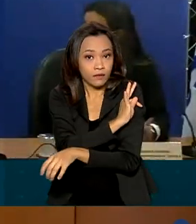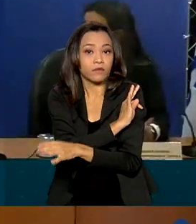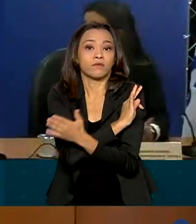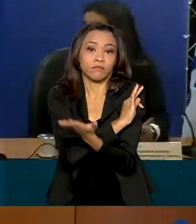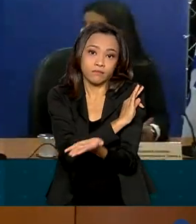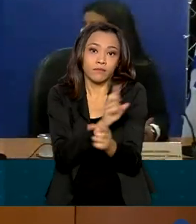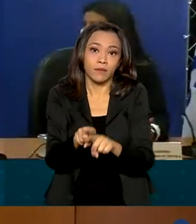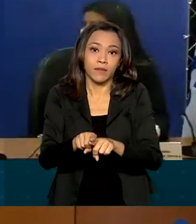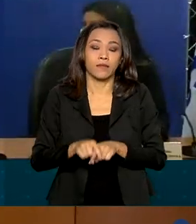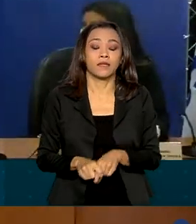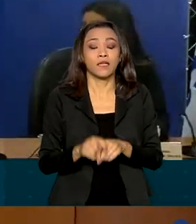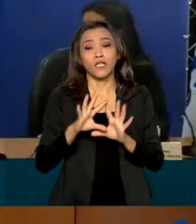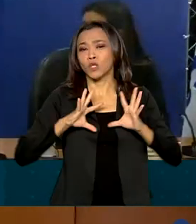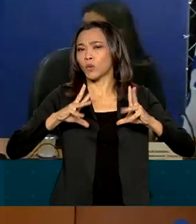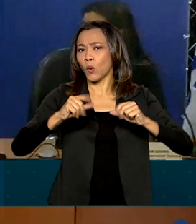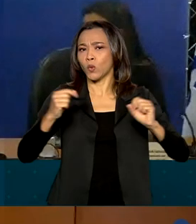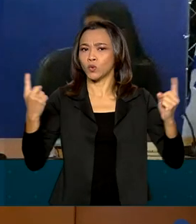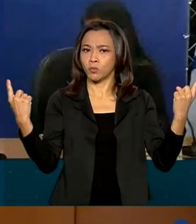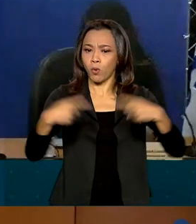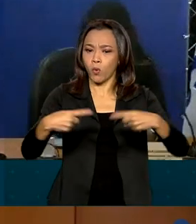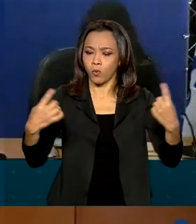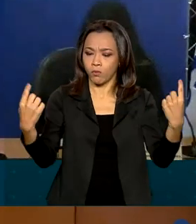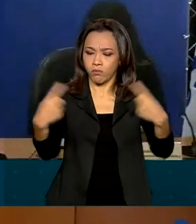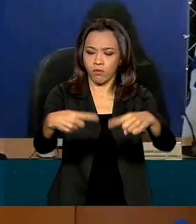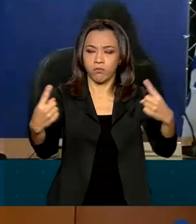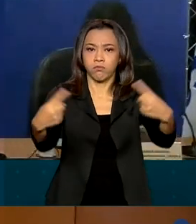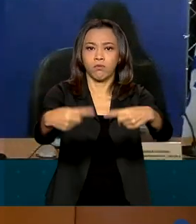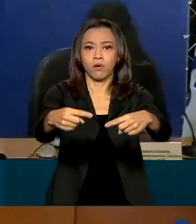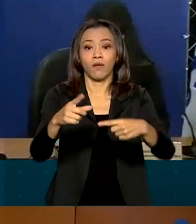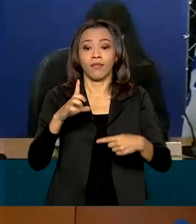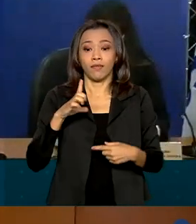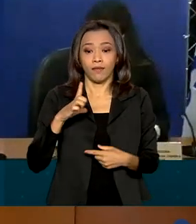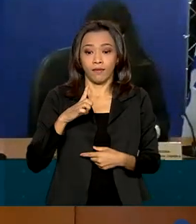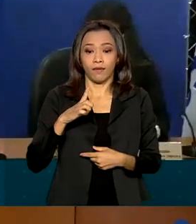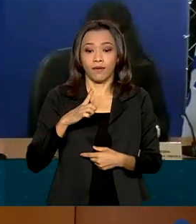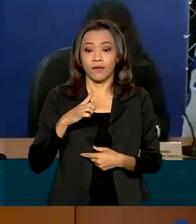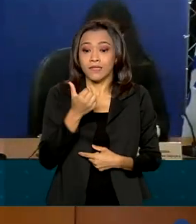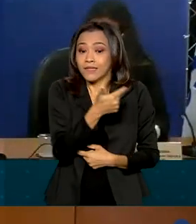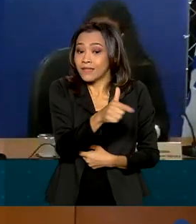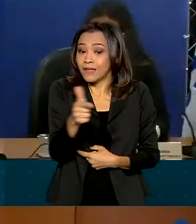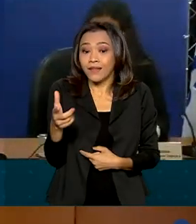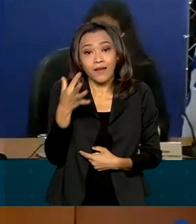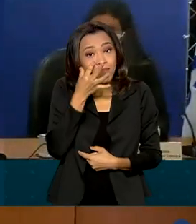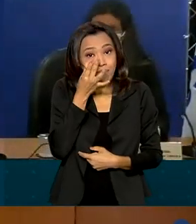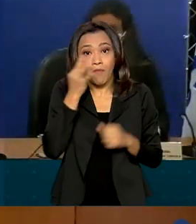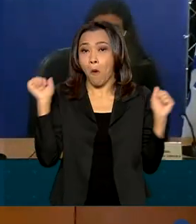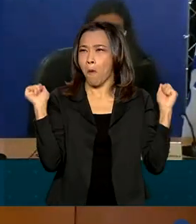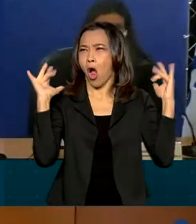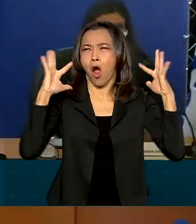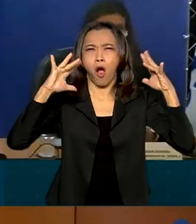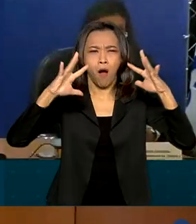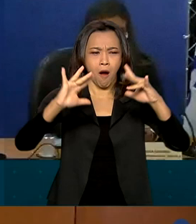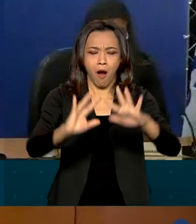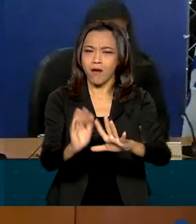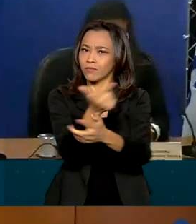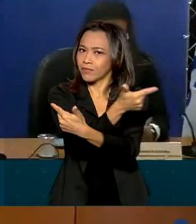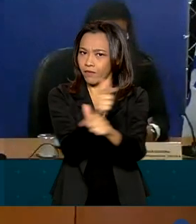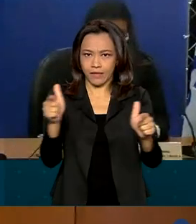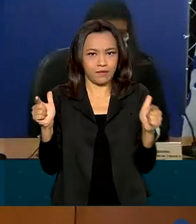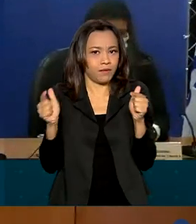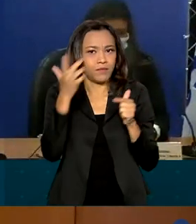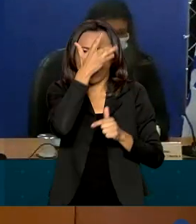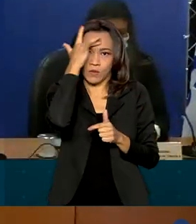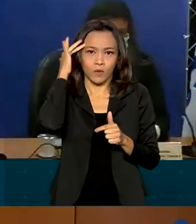todos os jogos acontecerão sem a presença de público. Então, é um ambiente